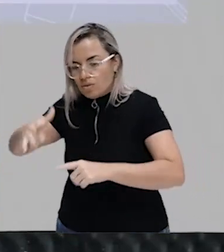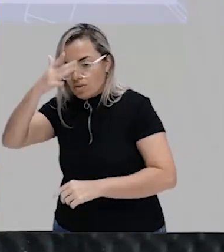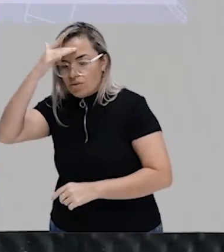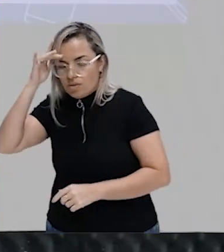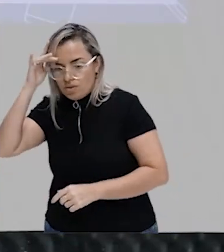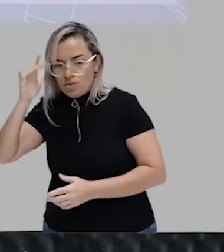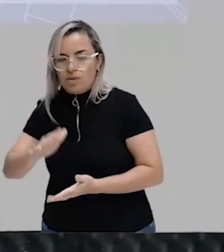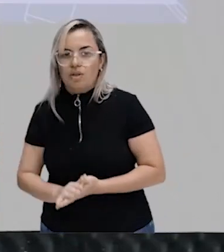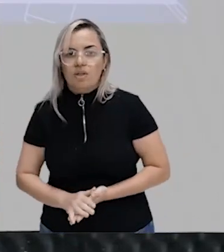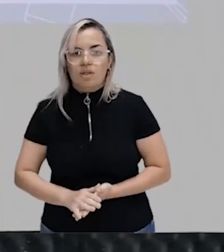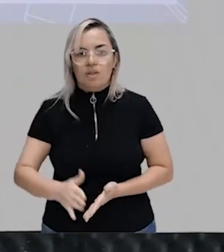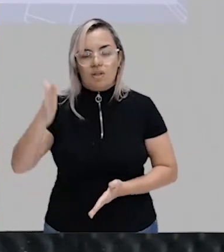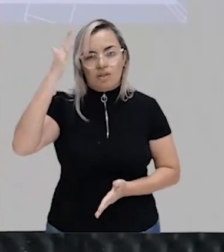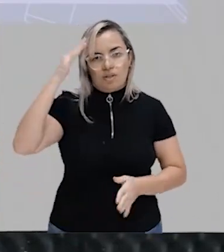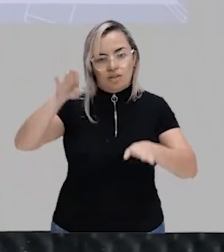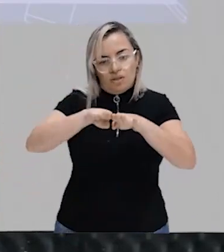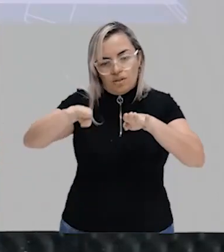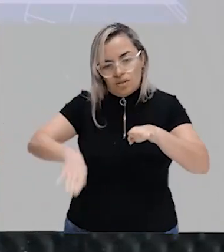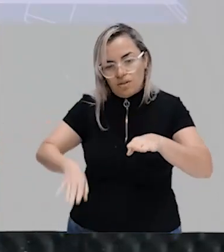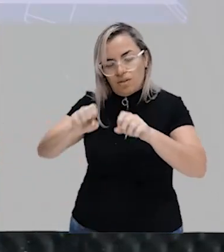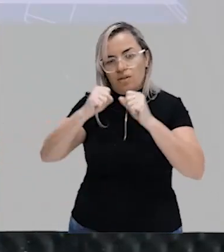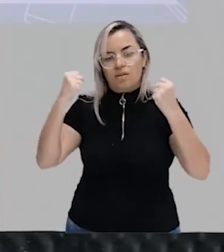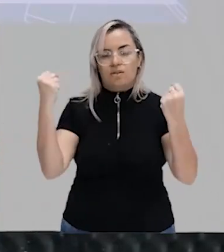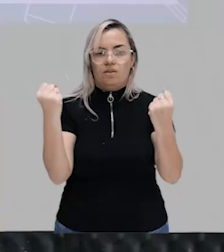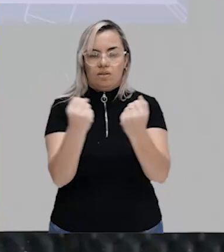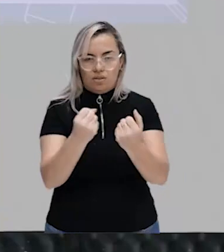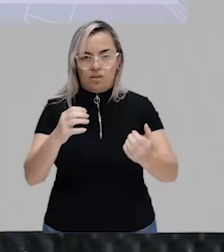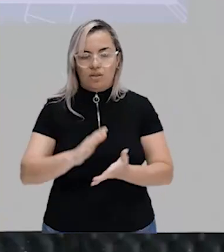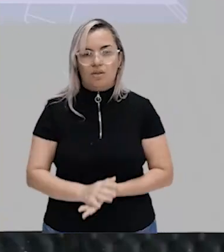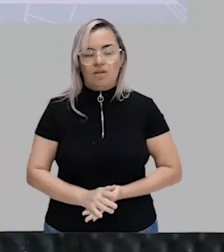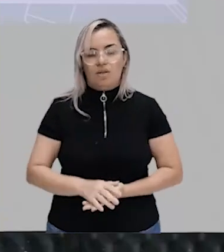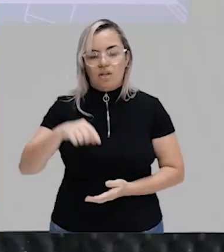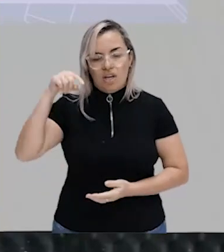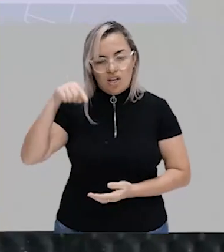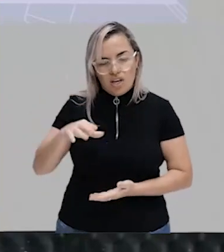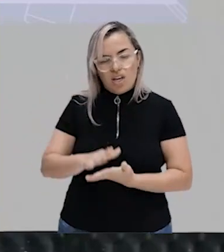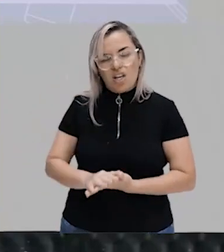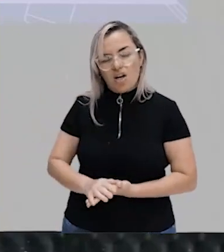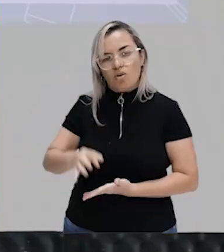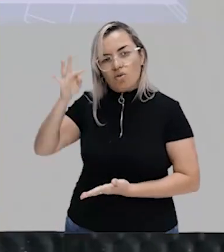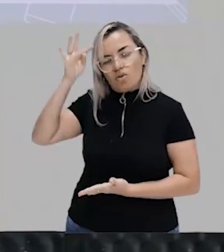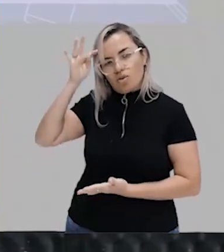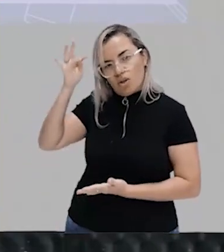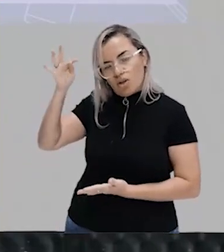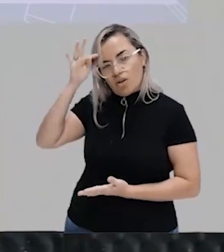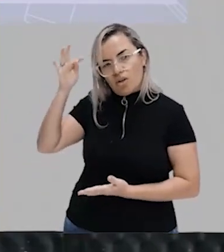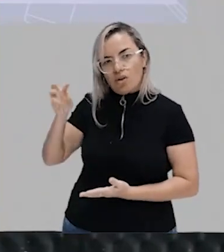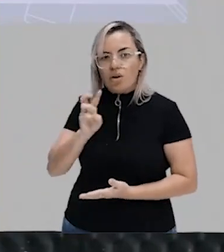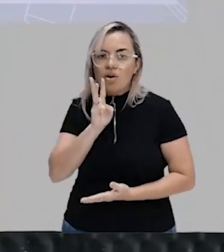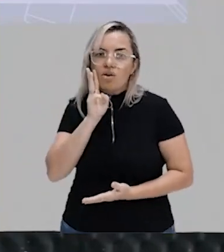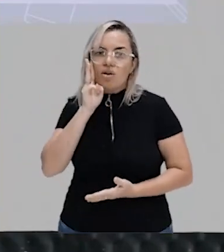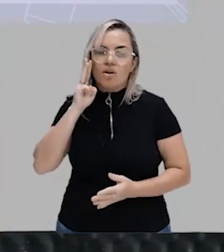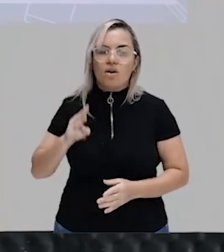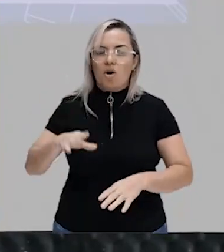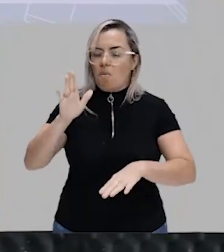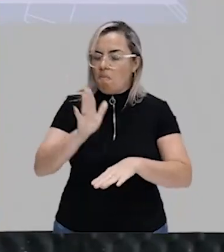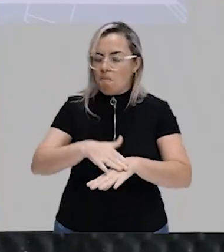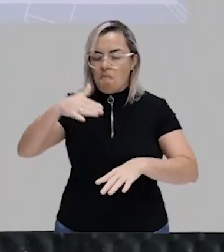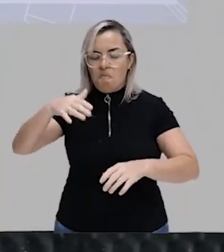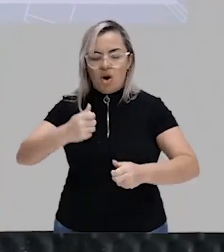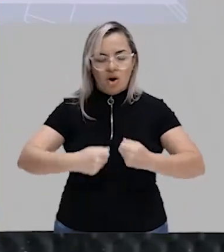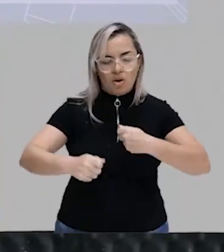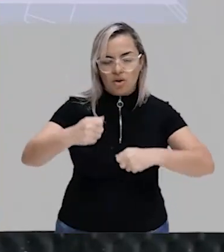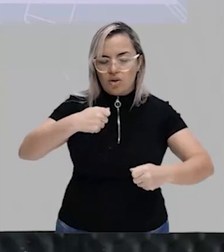a desigualdade social. Por isso que eu te falei ainda agora. Ele é o mais economicista de todos os sociólogos clássicos.